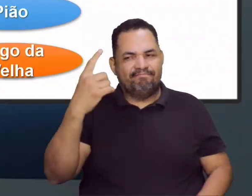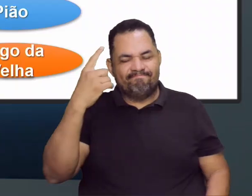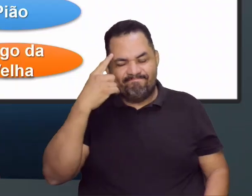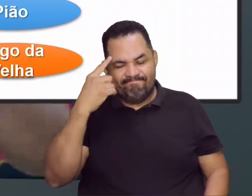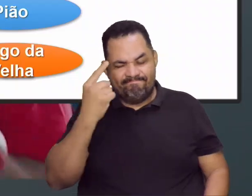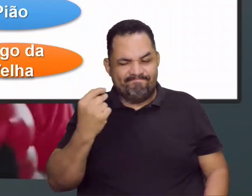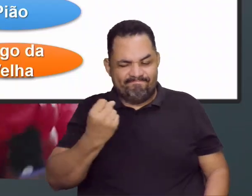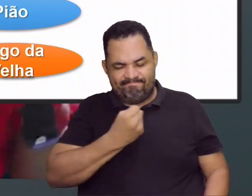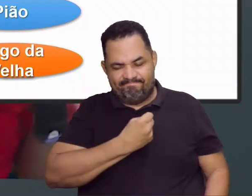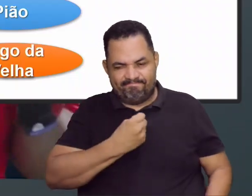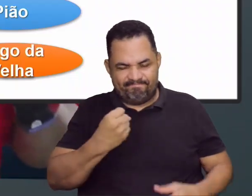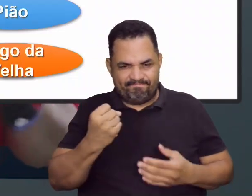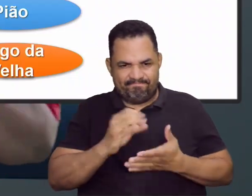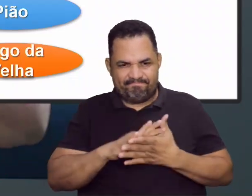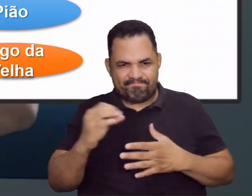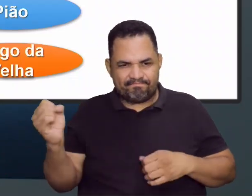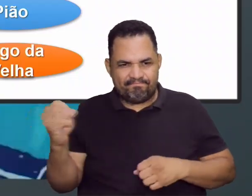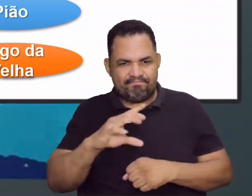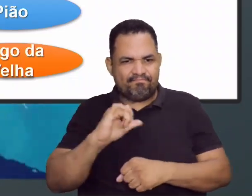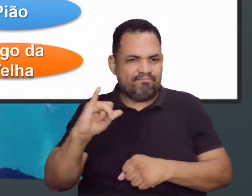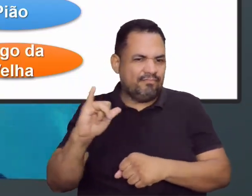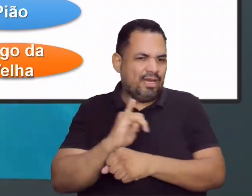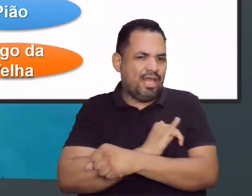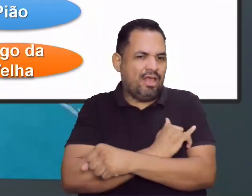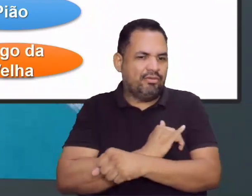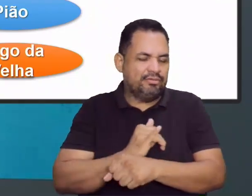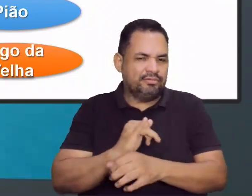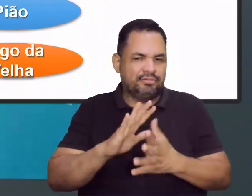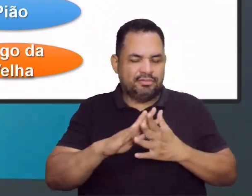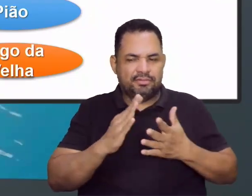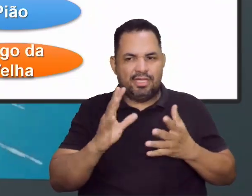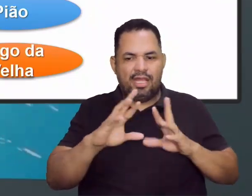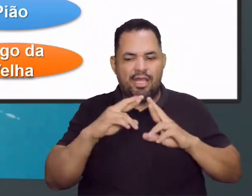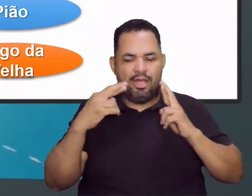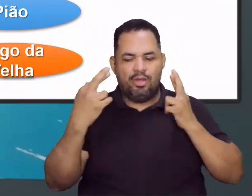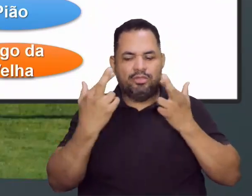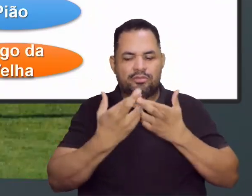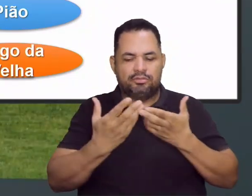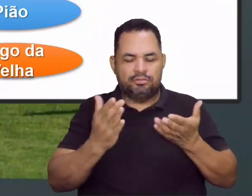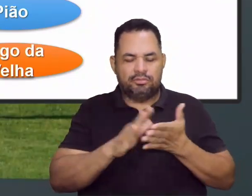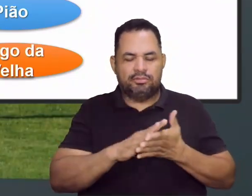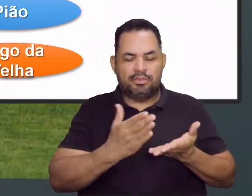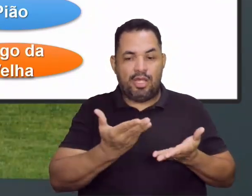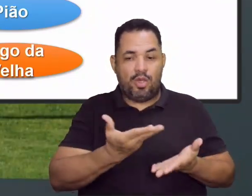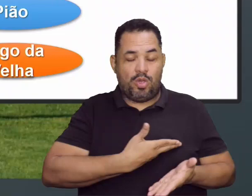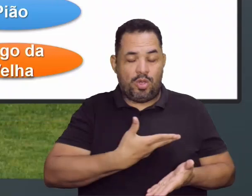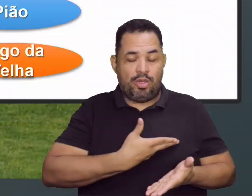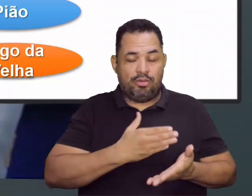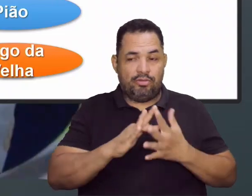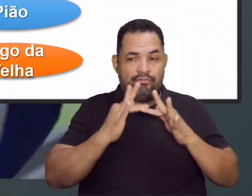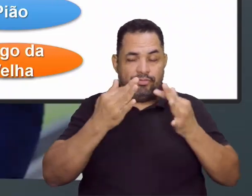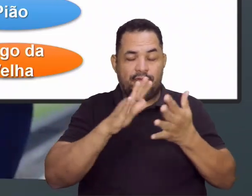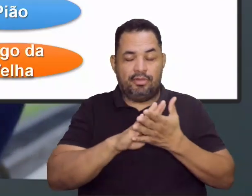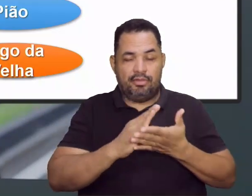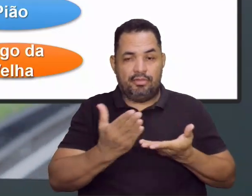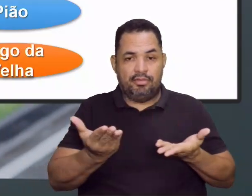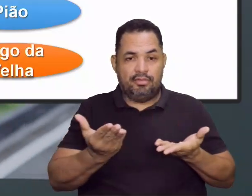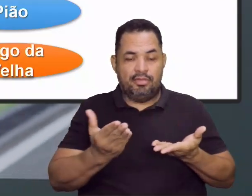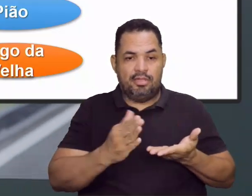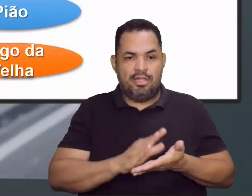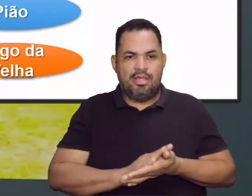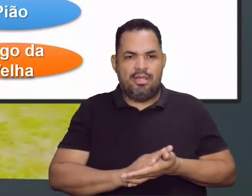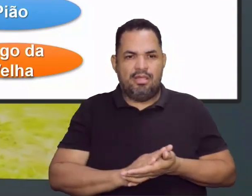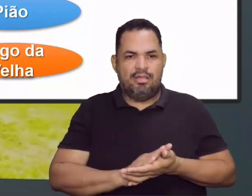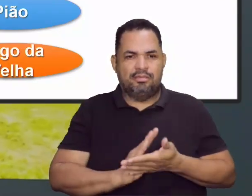em novas estratégias, reúne, assim, a galera no final de tarde. Então, todas essas vivências são exemplos de jogos